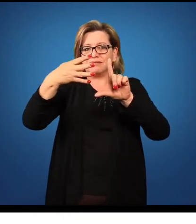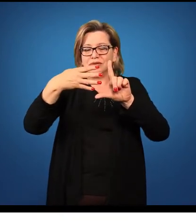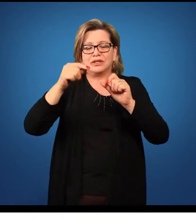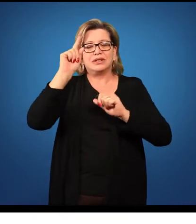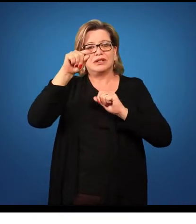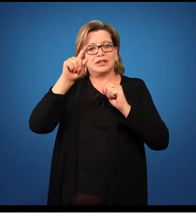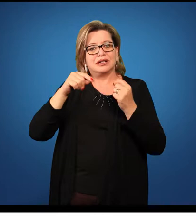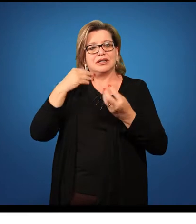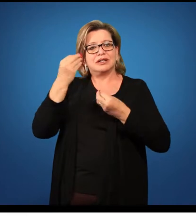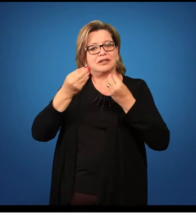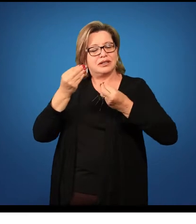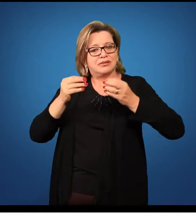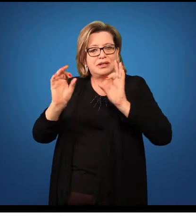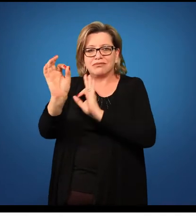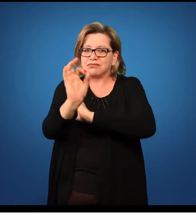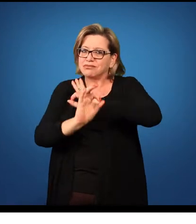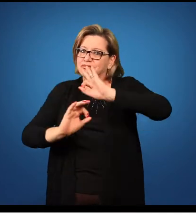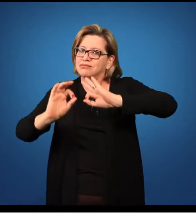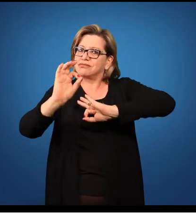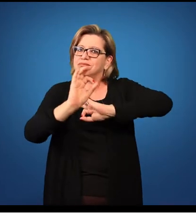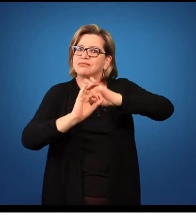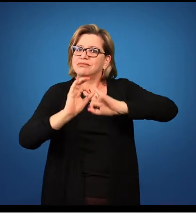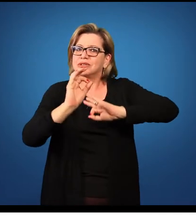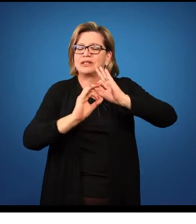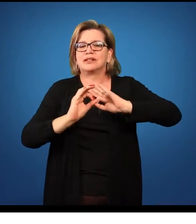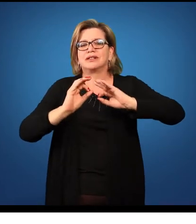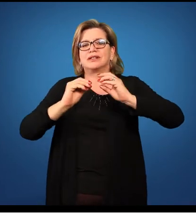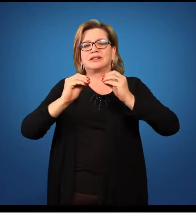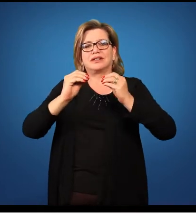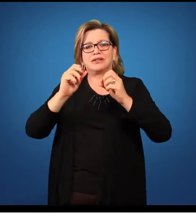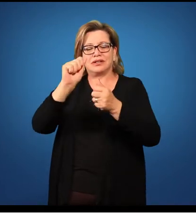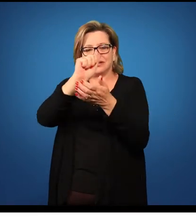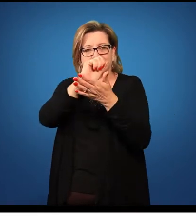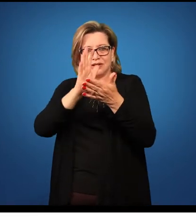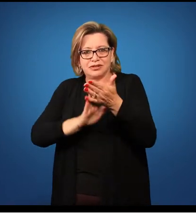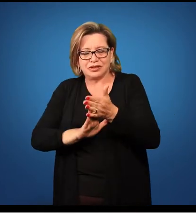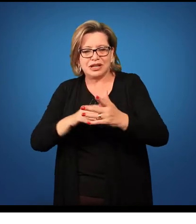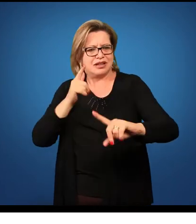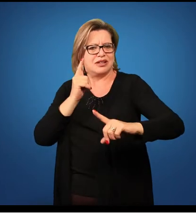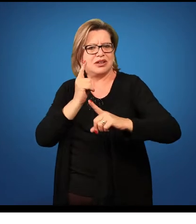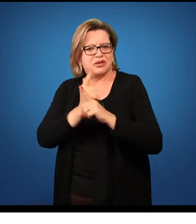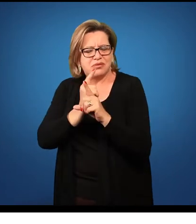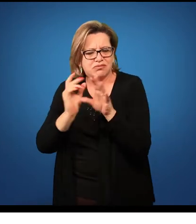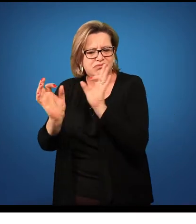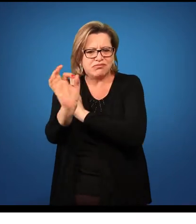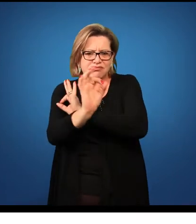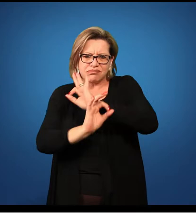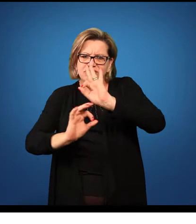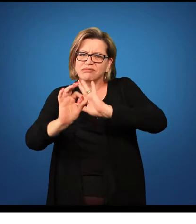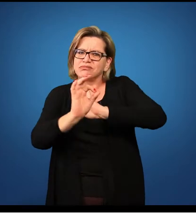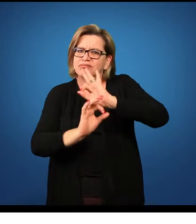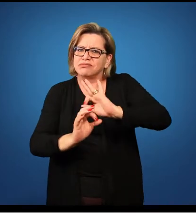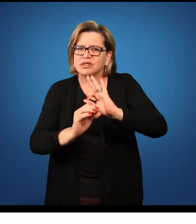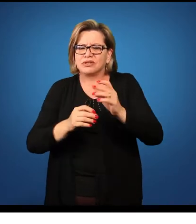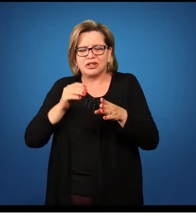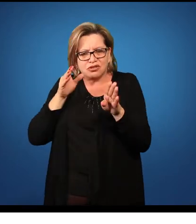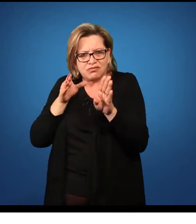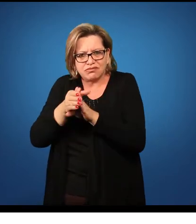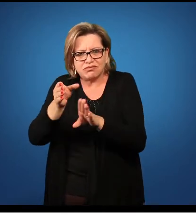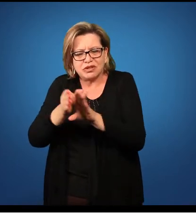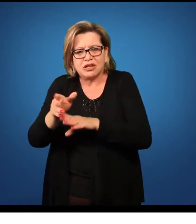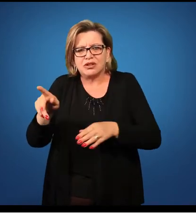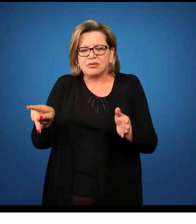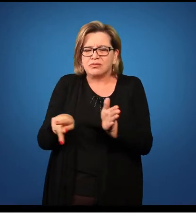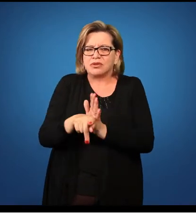ela é destinada à preparação das atividades, dos encontros de supervisão e orientação, seja a orientação do